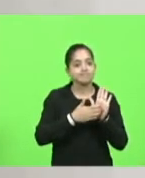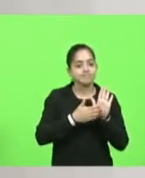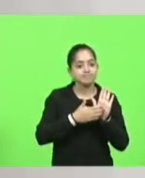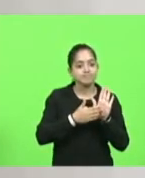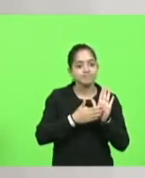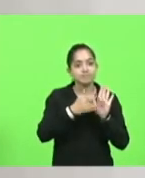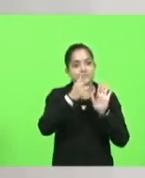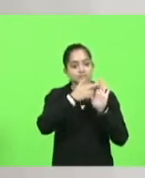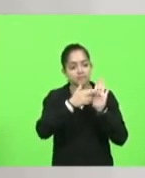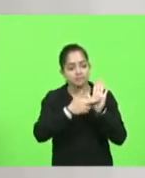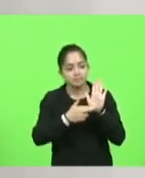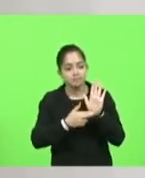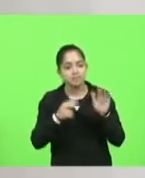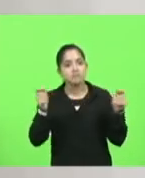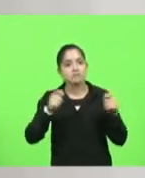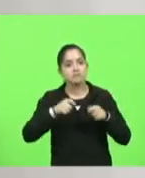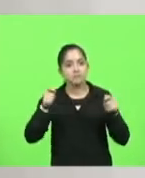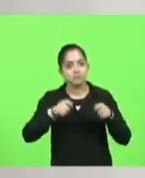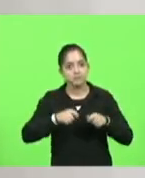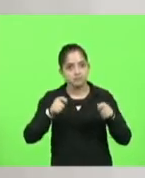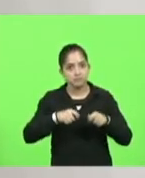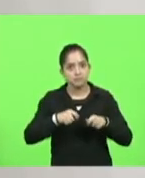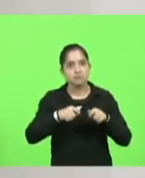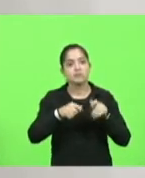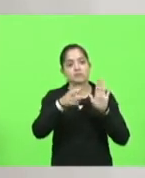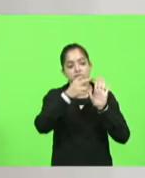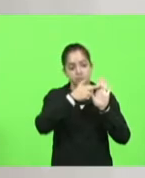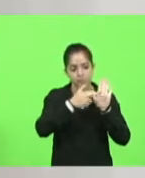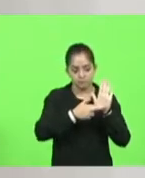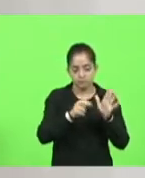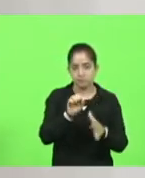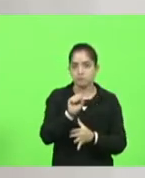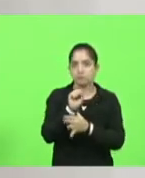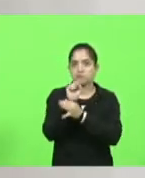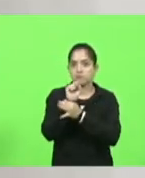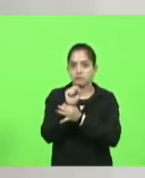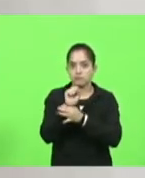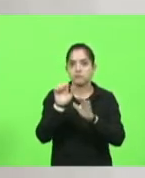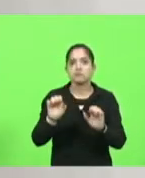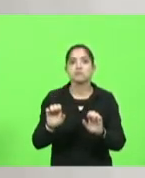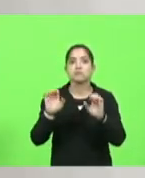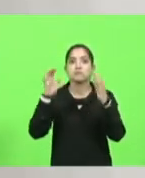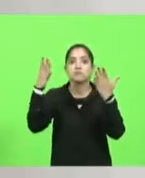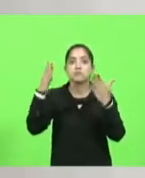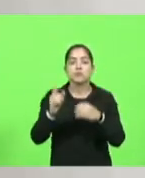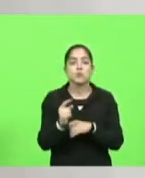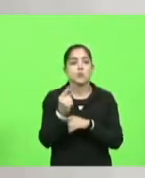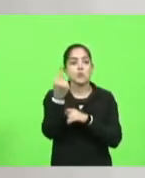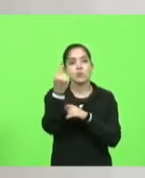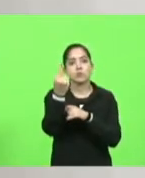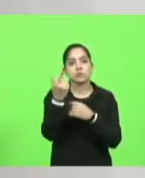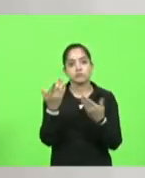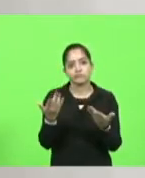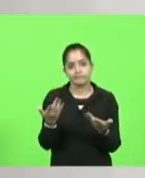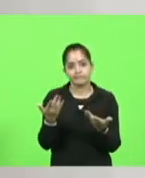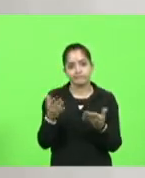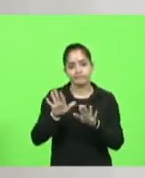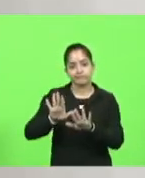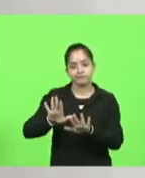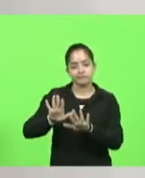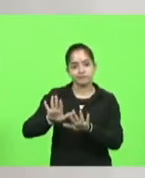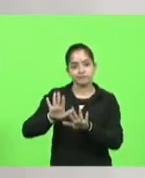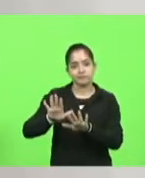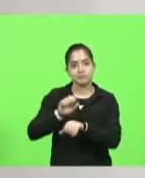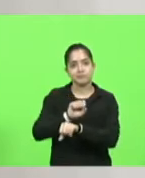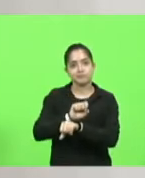de fato permitam evidentemente sobre protocolos de segurança que este setor que é o único senhor presidente que ficou ali encolhido